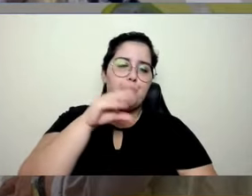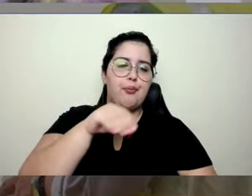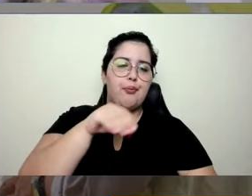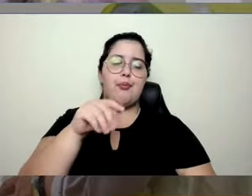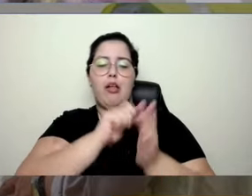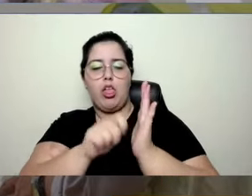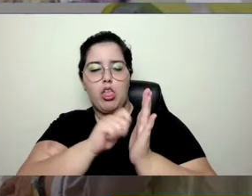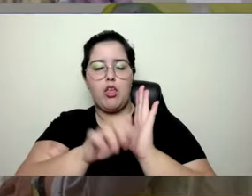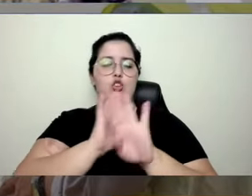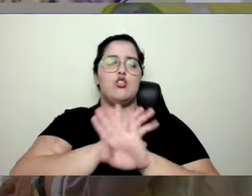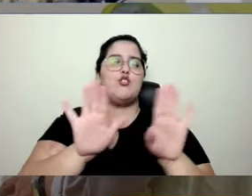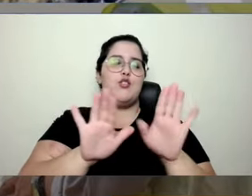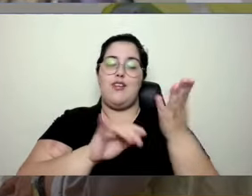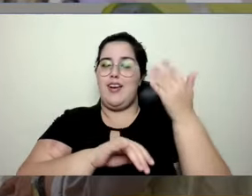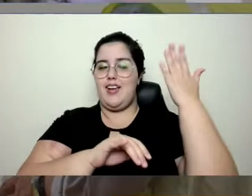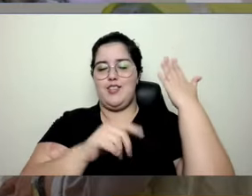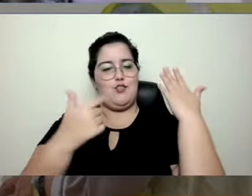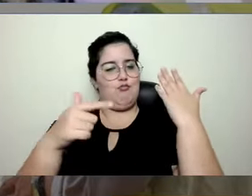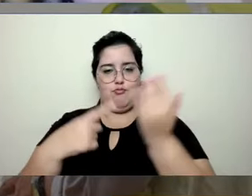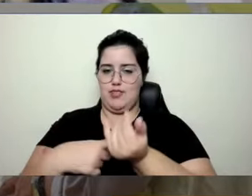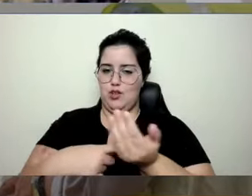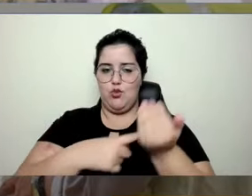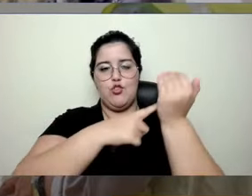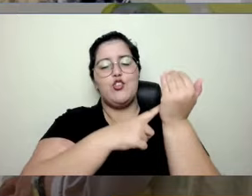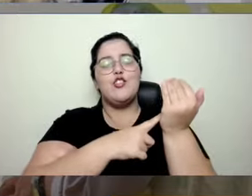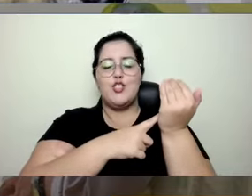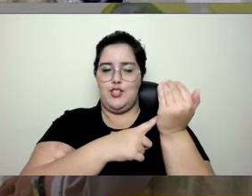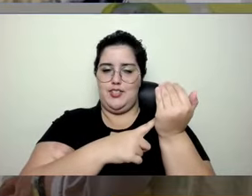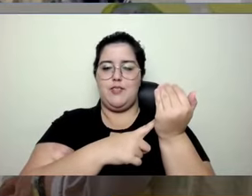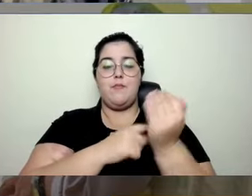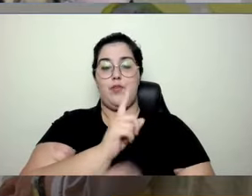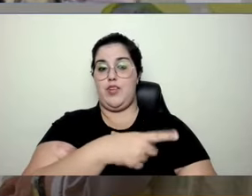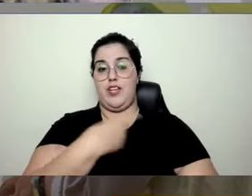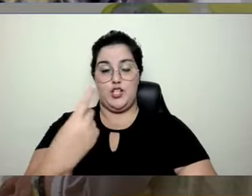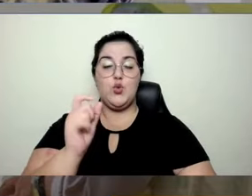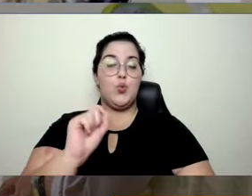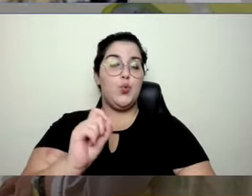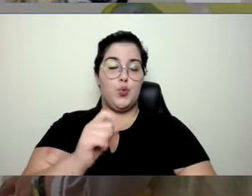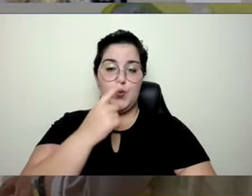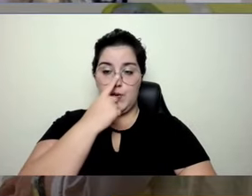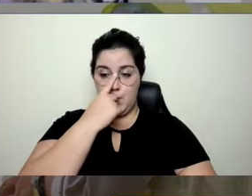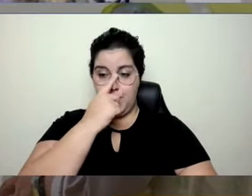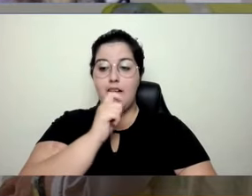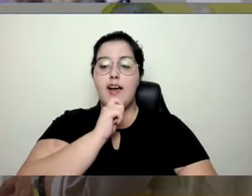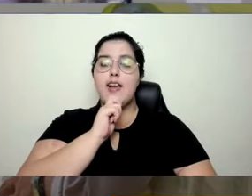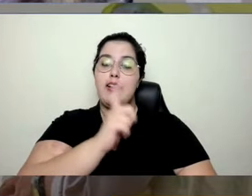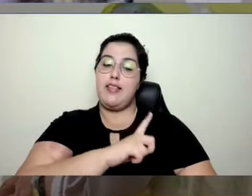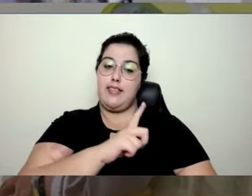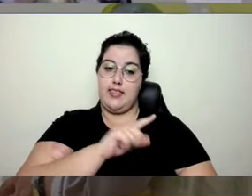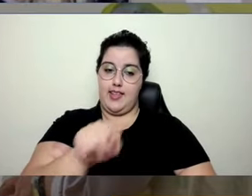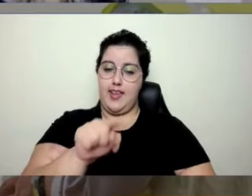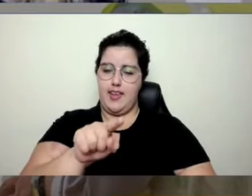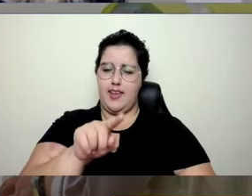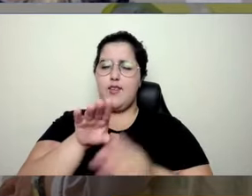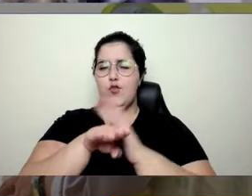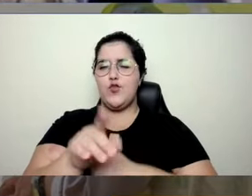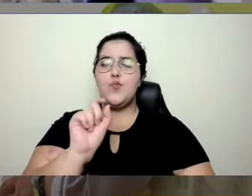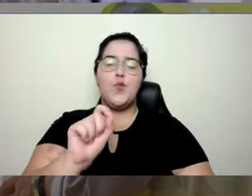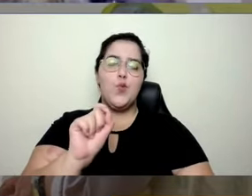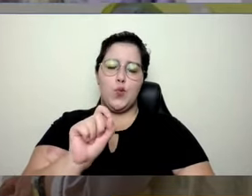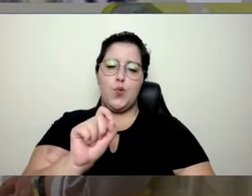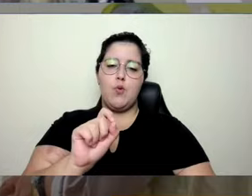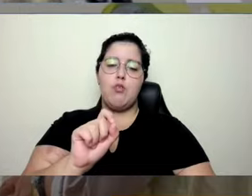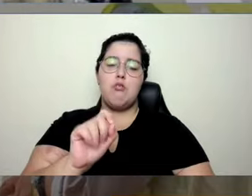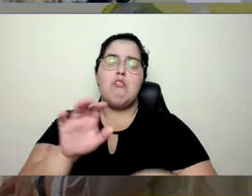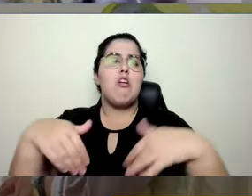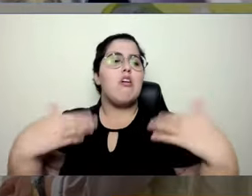a primeira coisa que a gente pedia e alguns de nós ainda temos, né, este costume de cadê